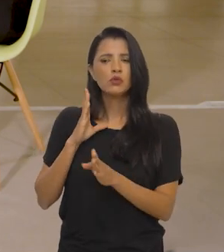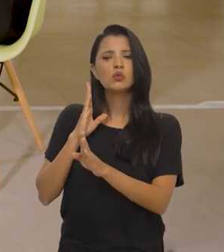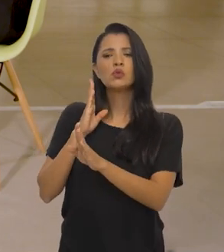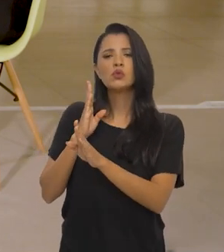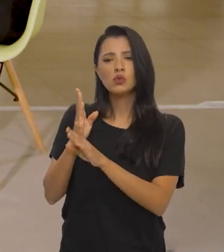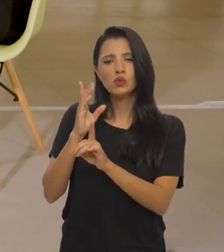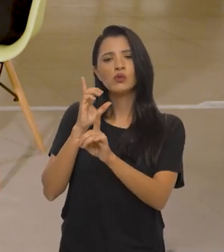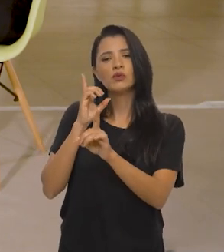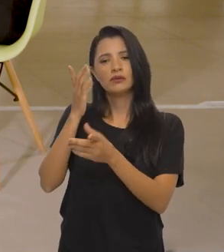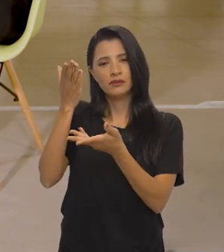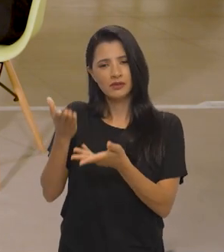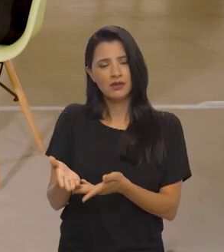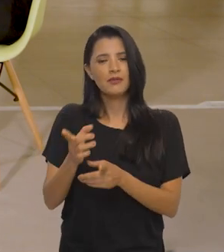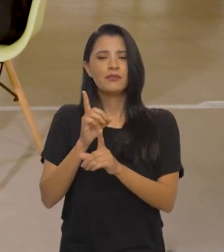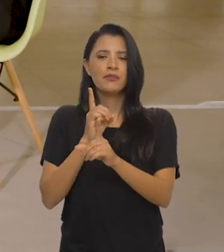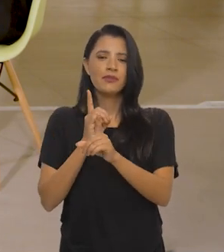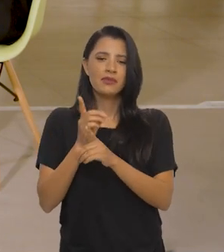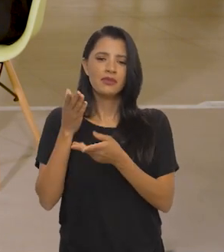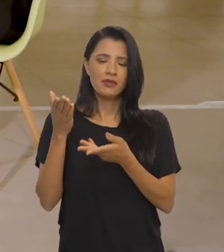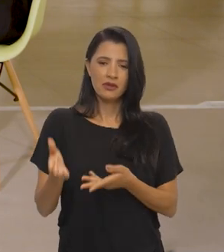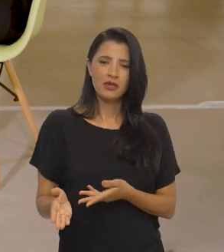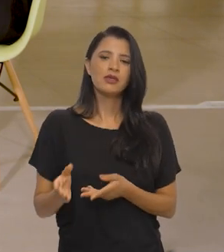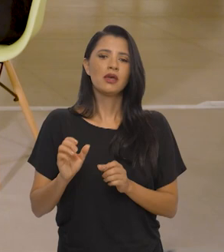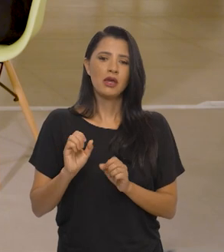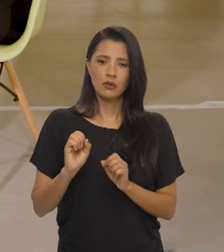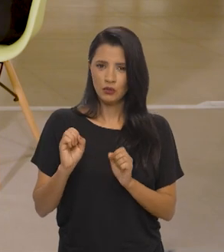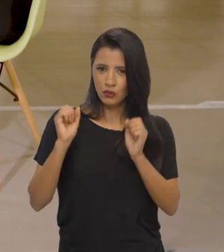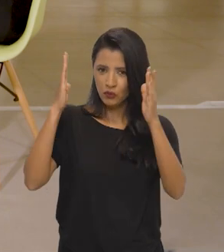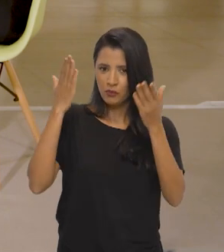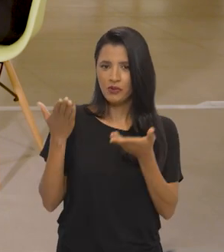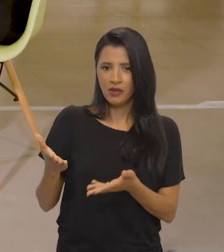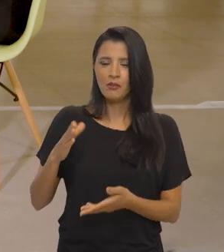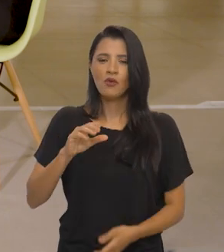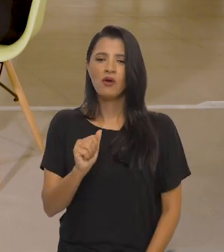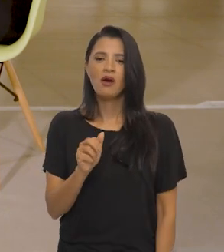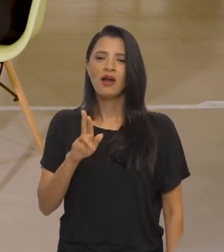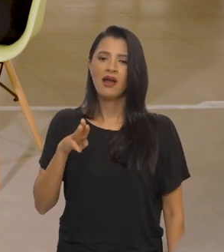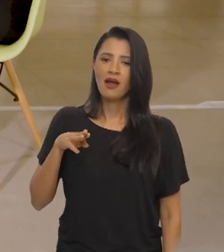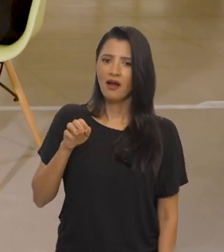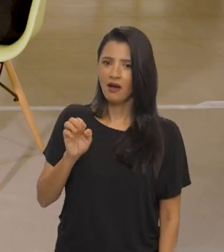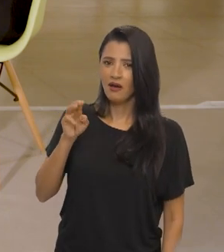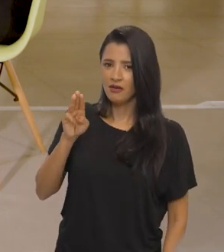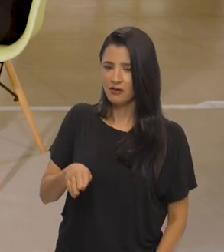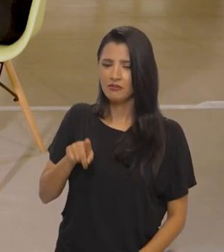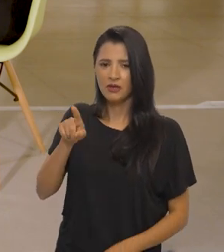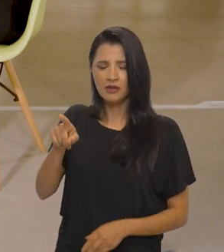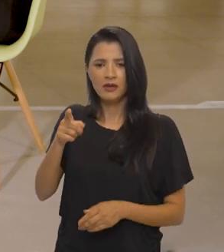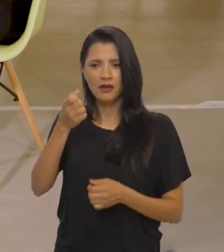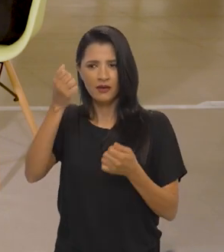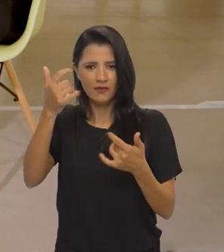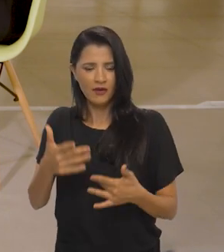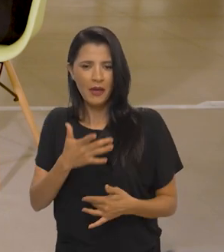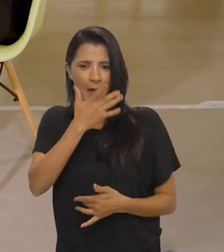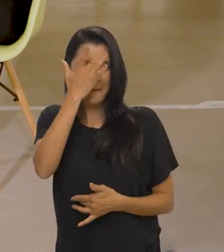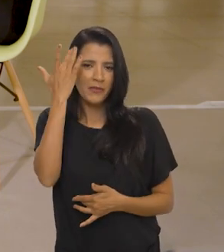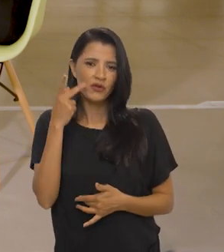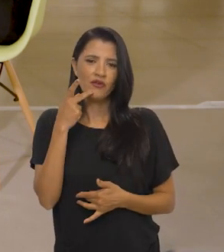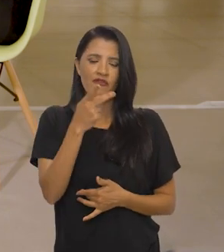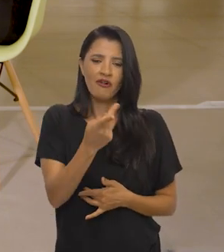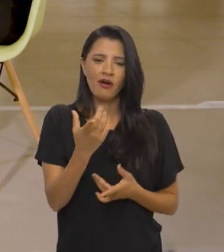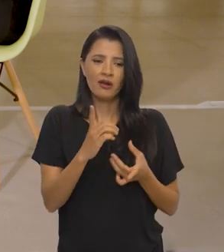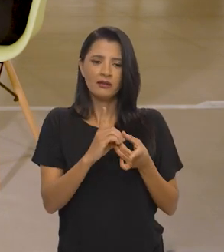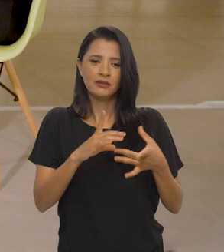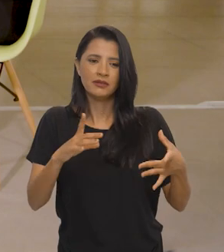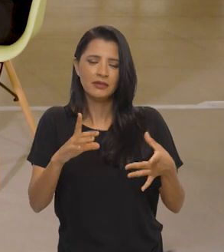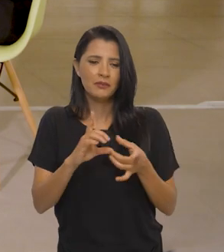encontramos com a ministra do Supremo, a ministra Carmen Lúcia, e ela diz que as pessoas falam muito em